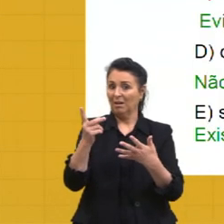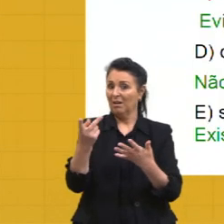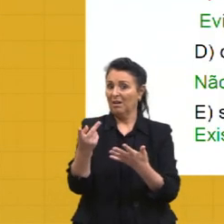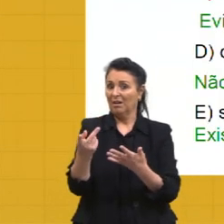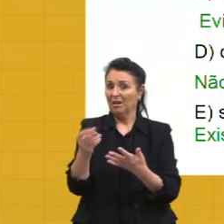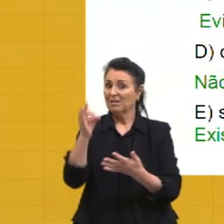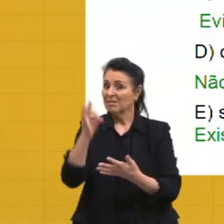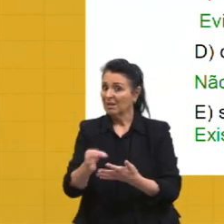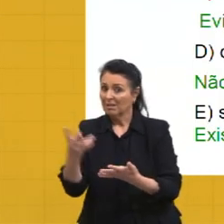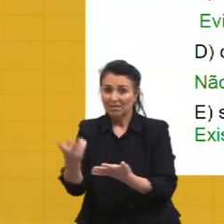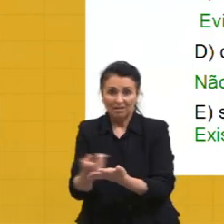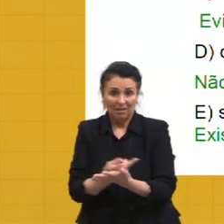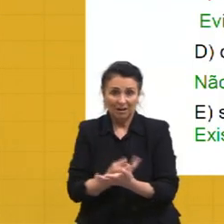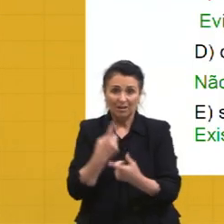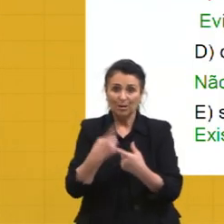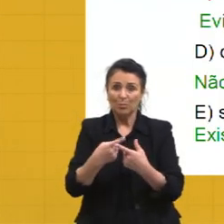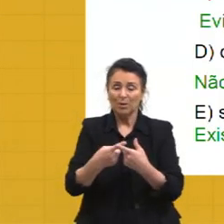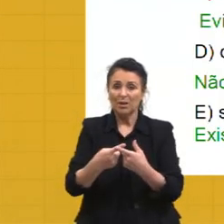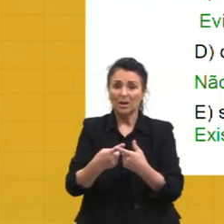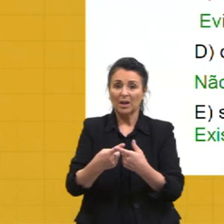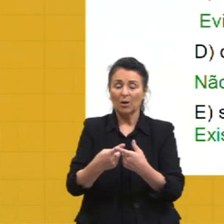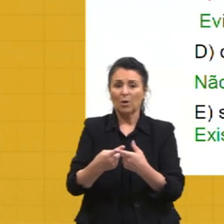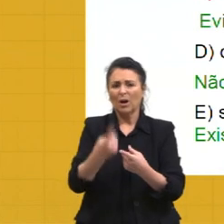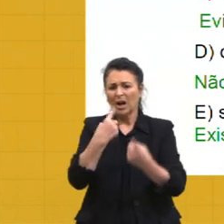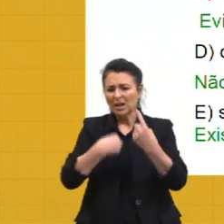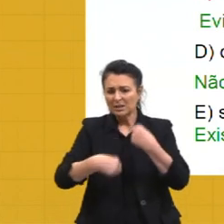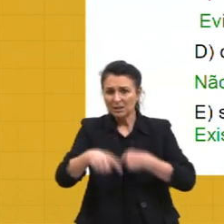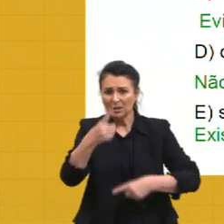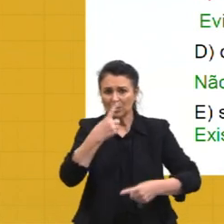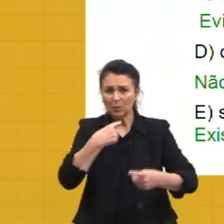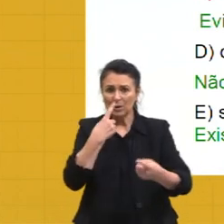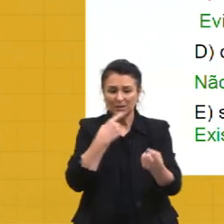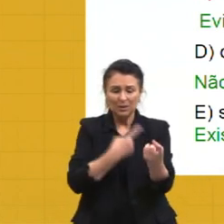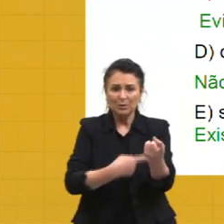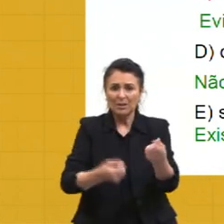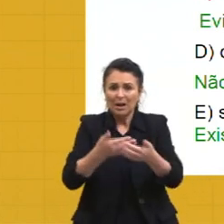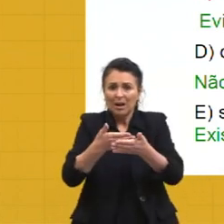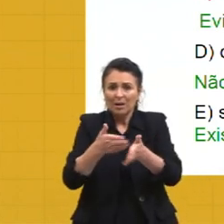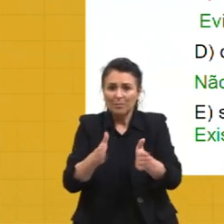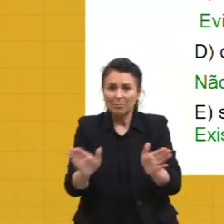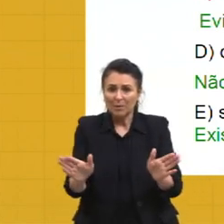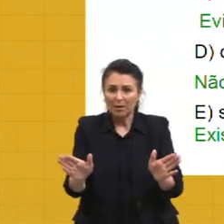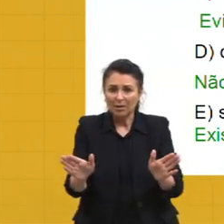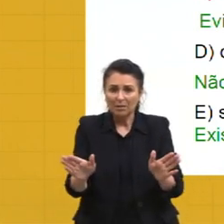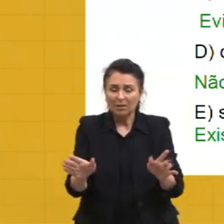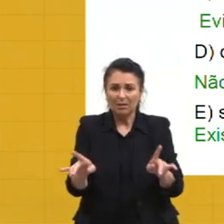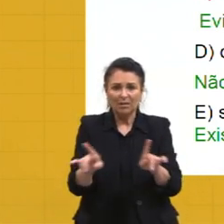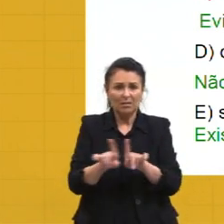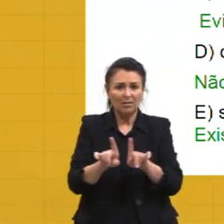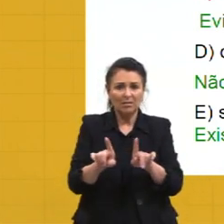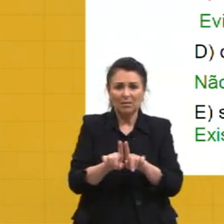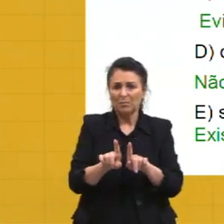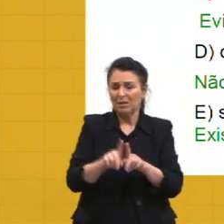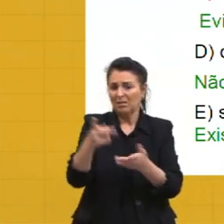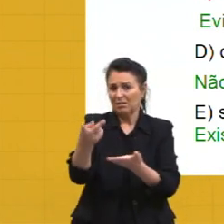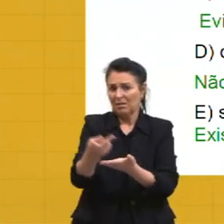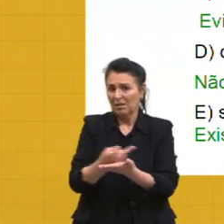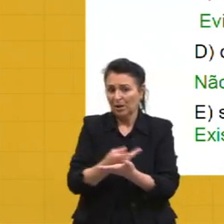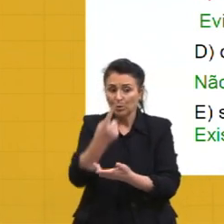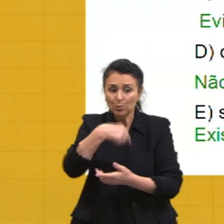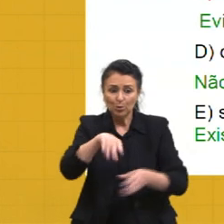circulação sanguínea aberta, gente, não é vantajosa. Até porque os outros grupos também que tiveram sucesso em ambiente